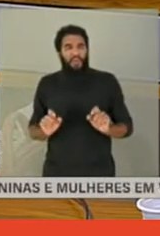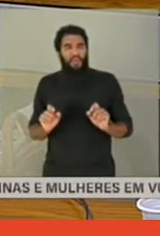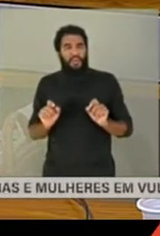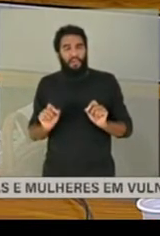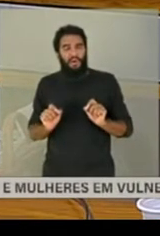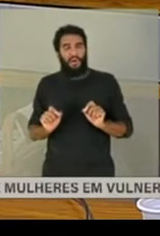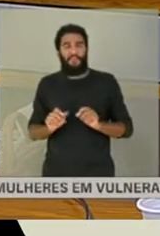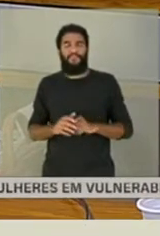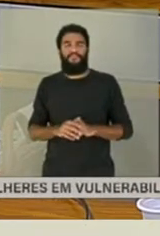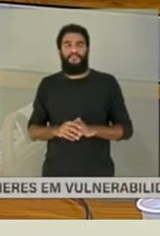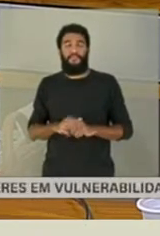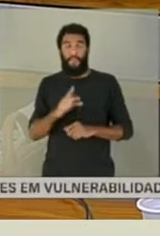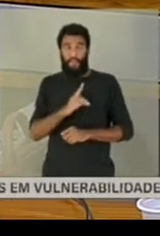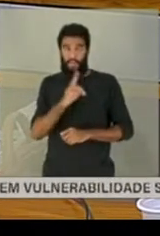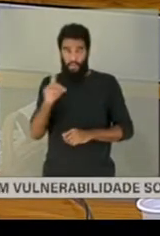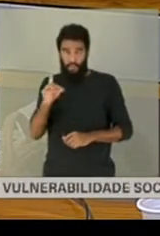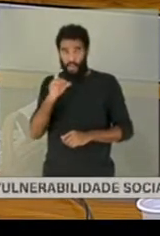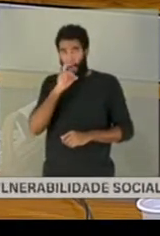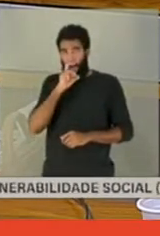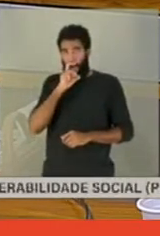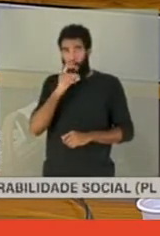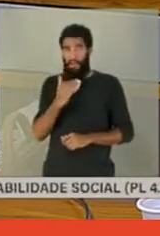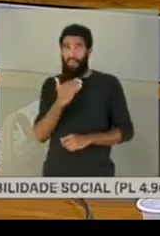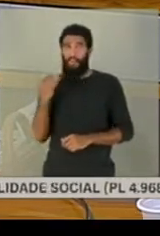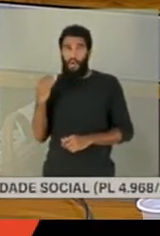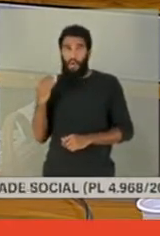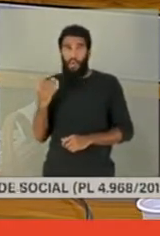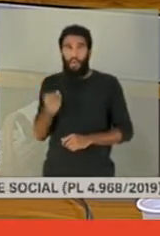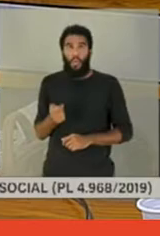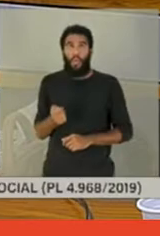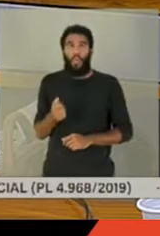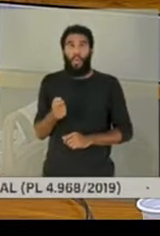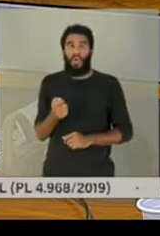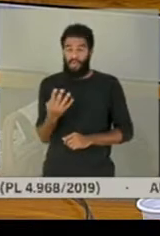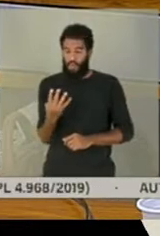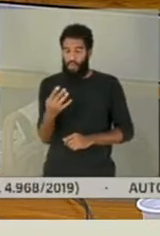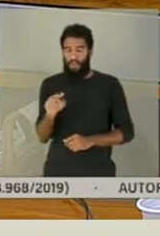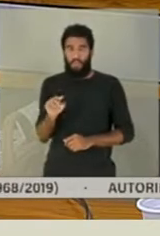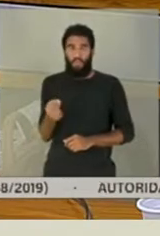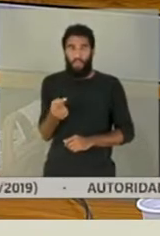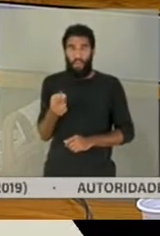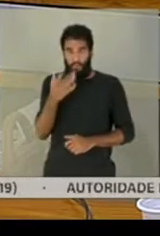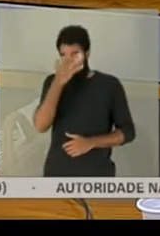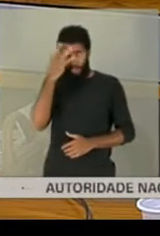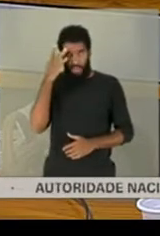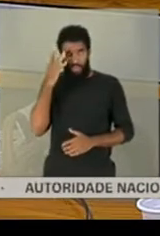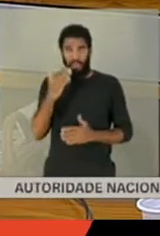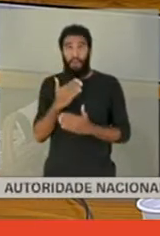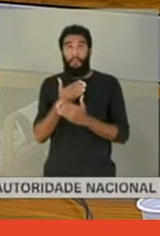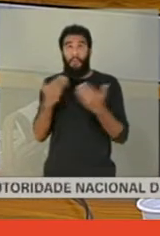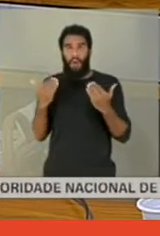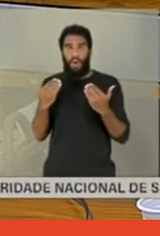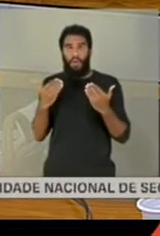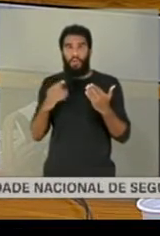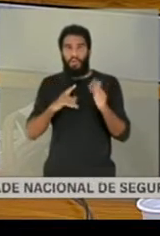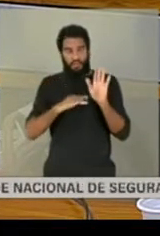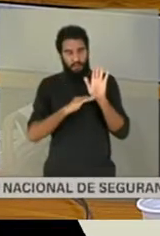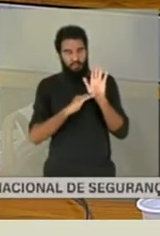naquele dia que o meu pai faleceu, chegou a quase 4 mil mortos. Foi o pico da segunda onda da pandemia.